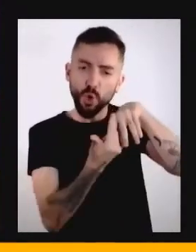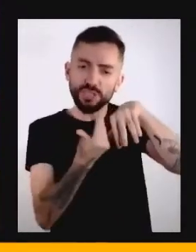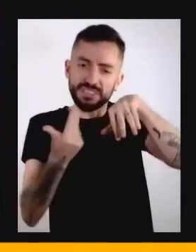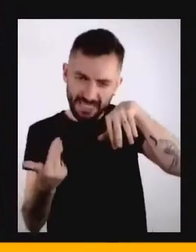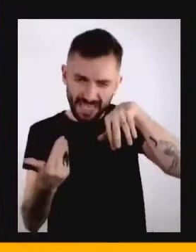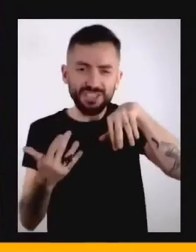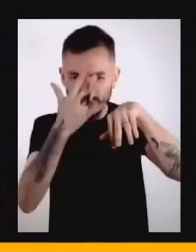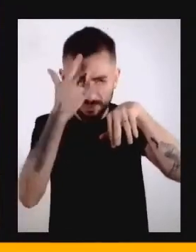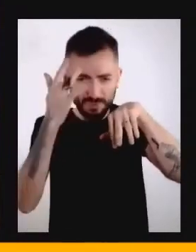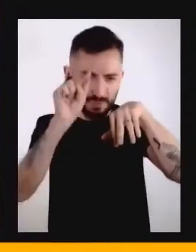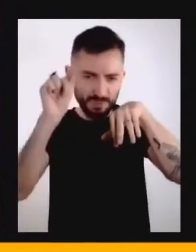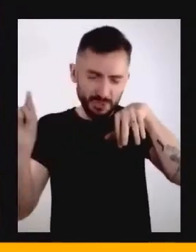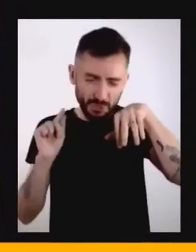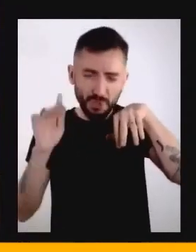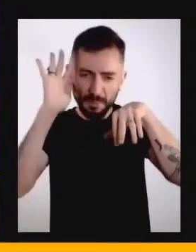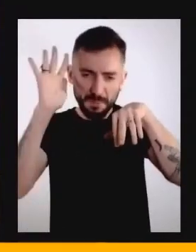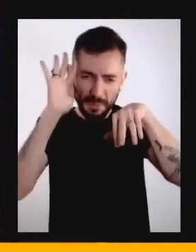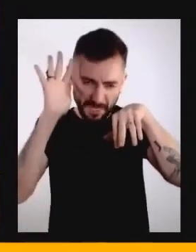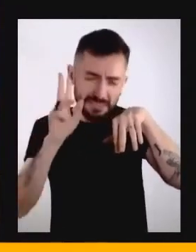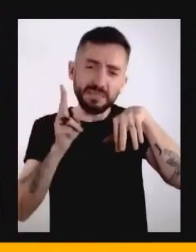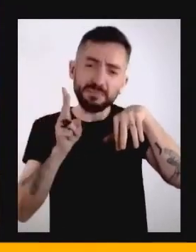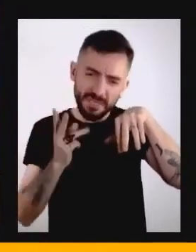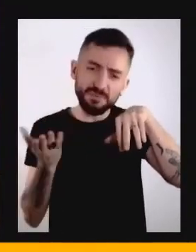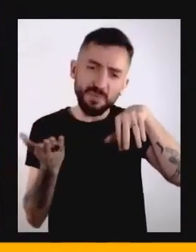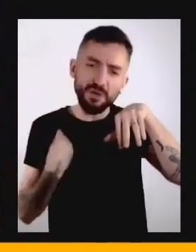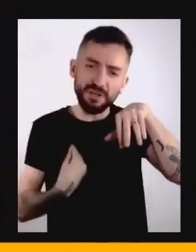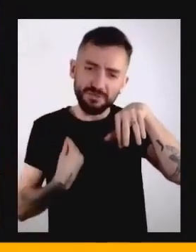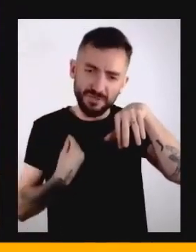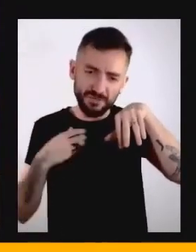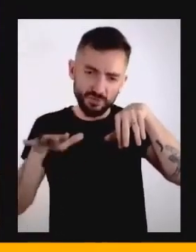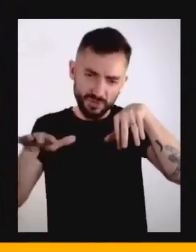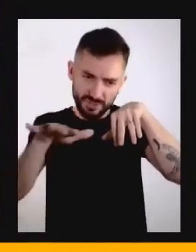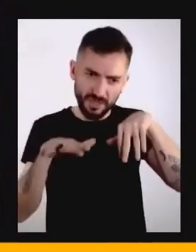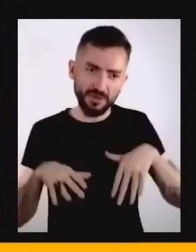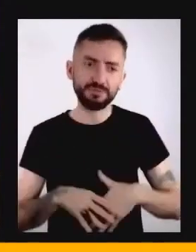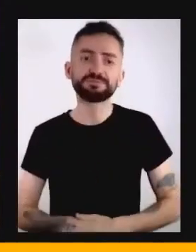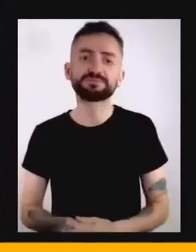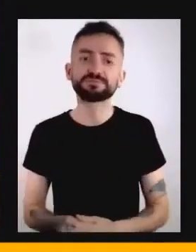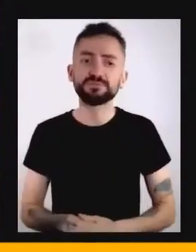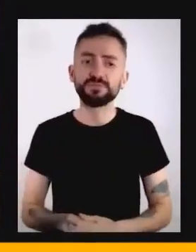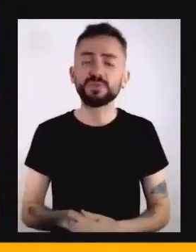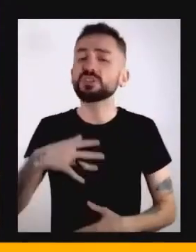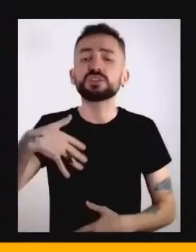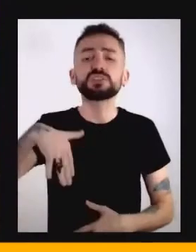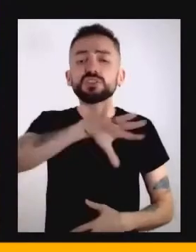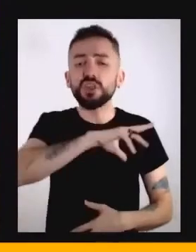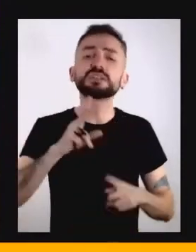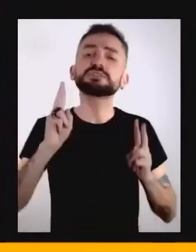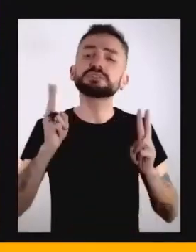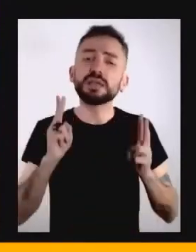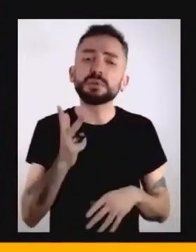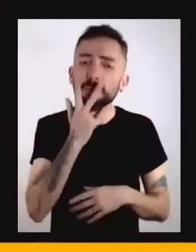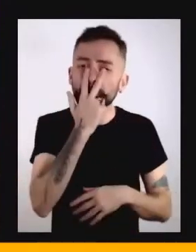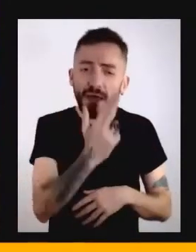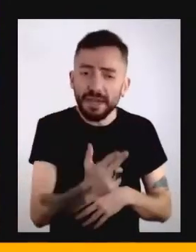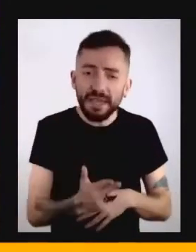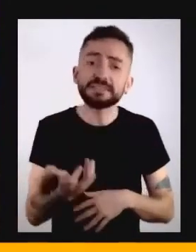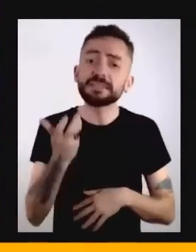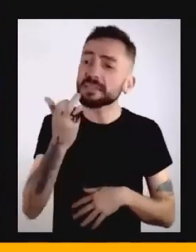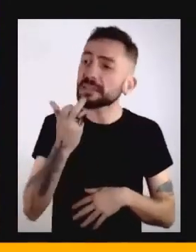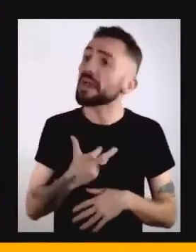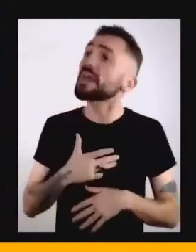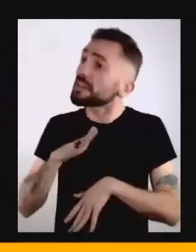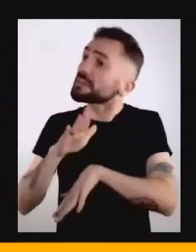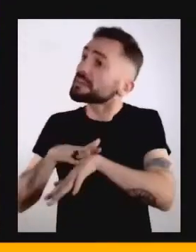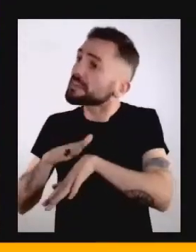chama de o pensamento atual das sociedades ocidentais. A gente está o tempo todo competindo pelo tempo de alguém ou alguém